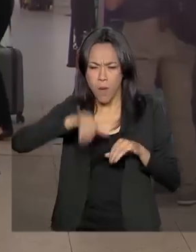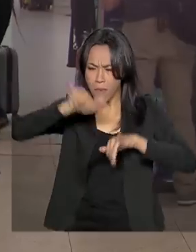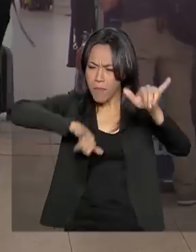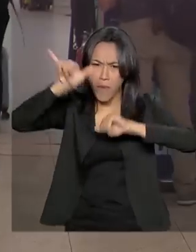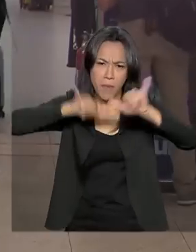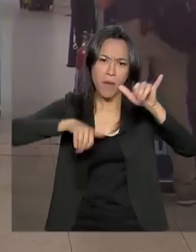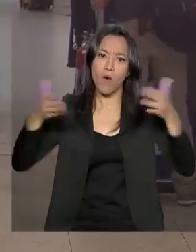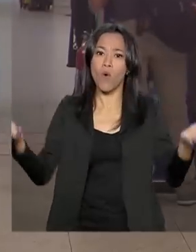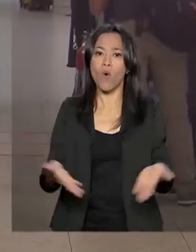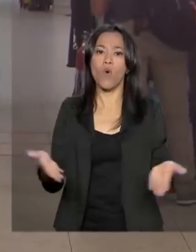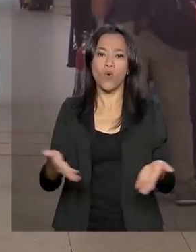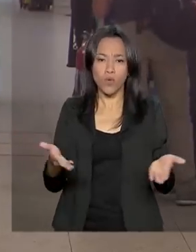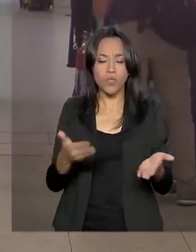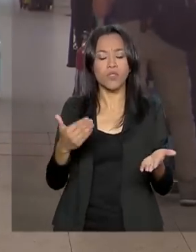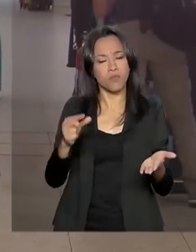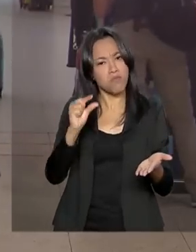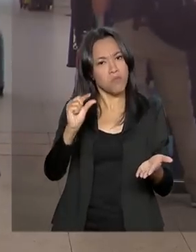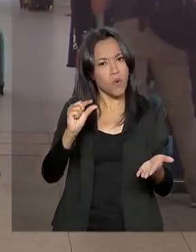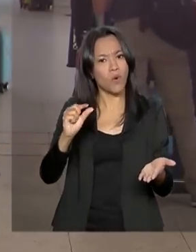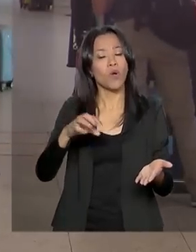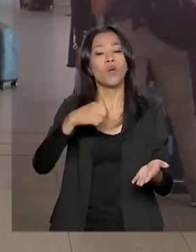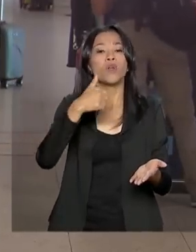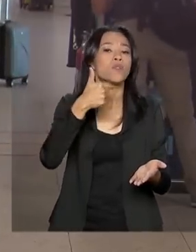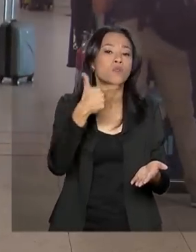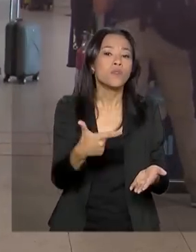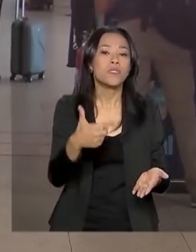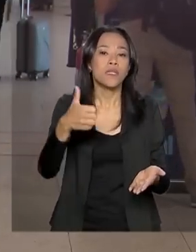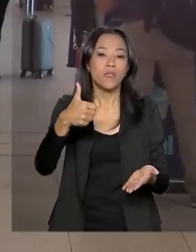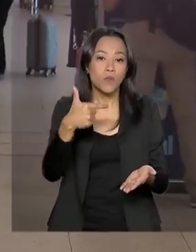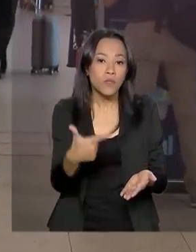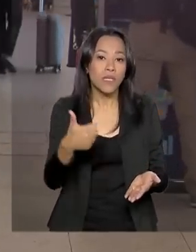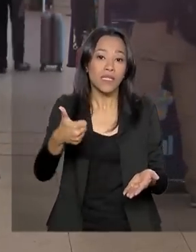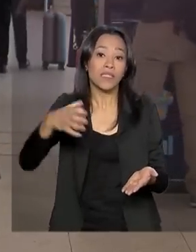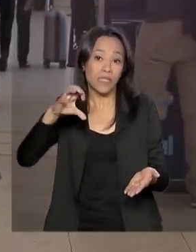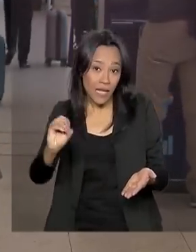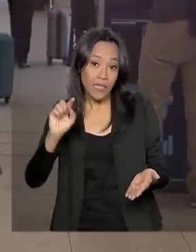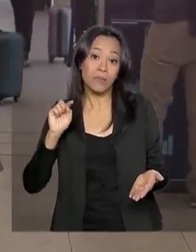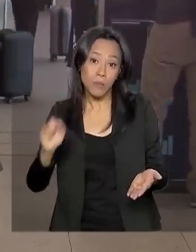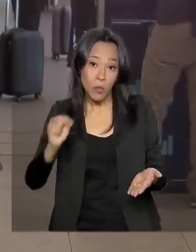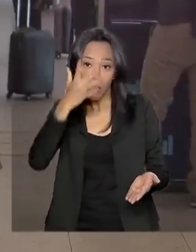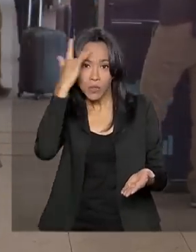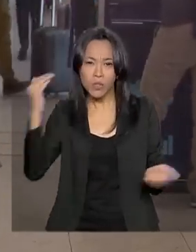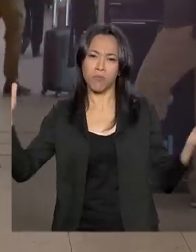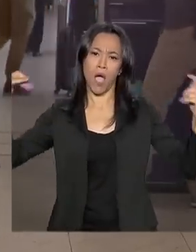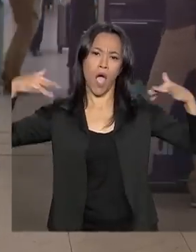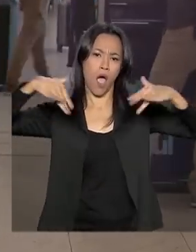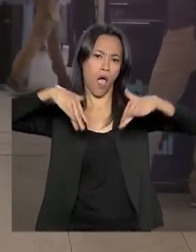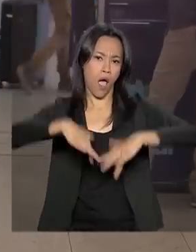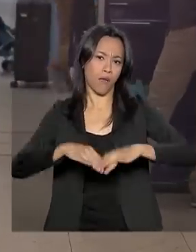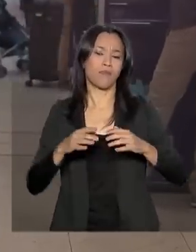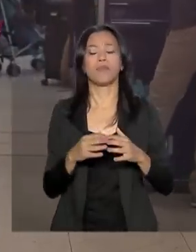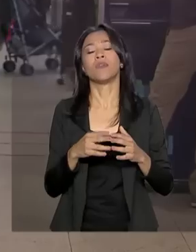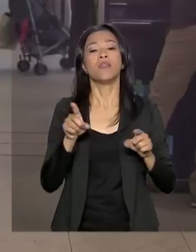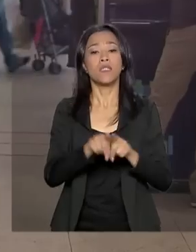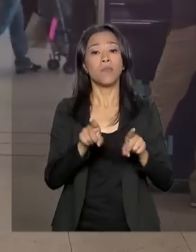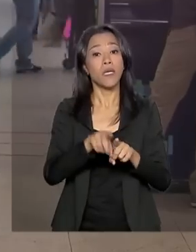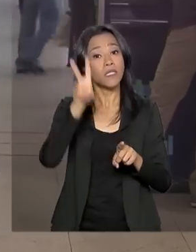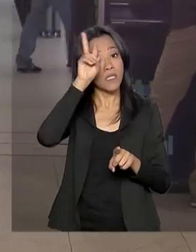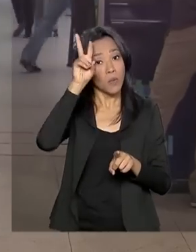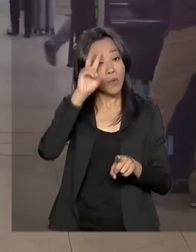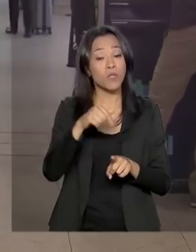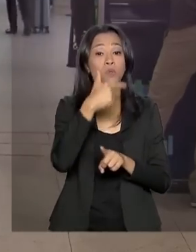aeroportos devem receber pouco mais de 210 mil passageiros e 2 mil aeronaves. E a próxima segunda-feira, com